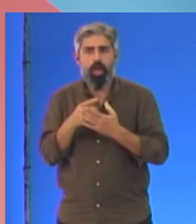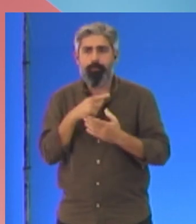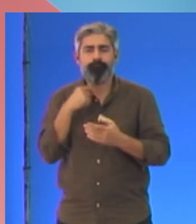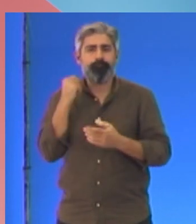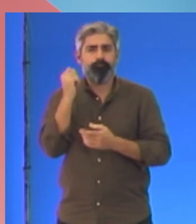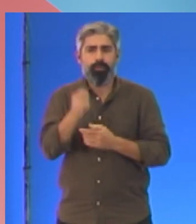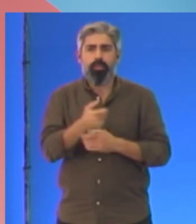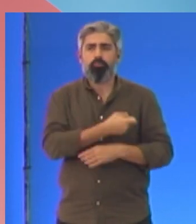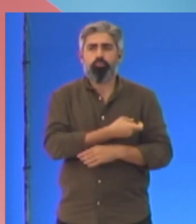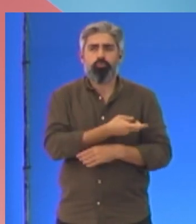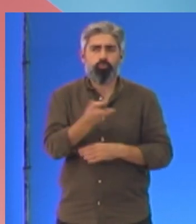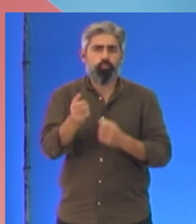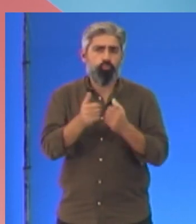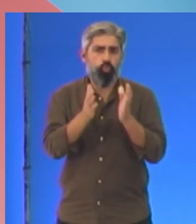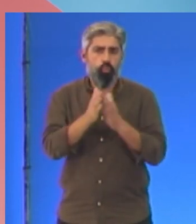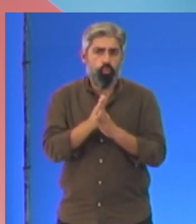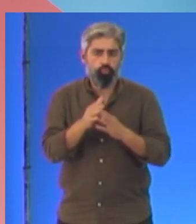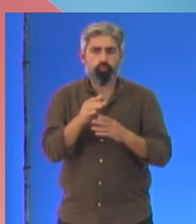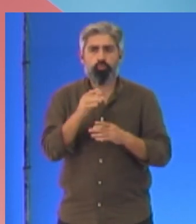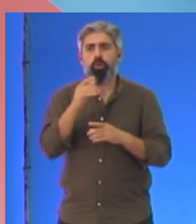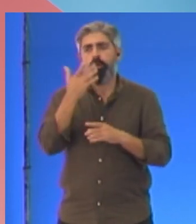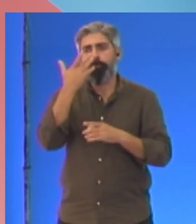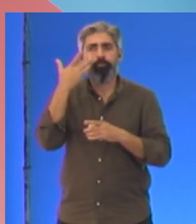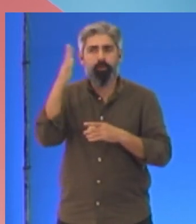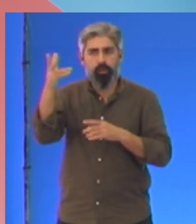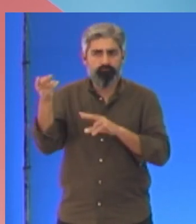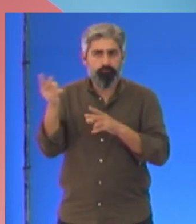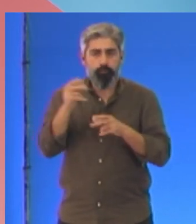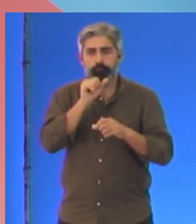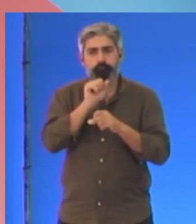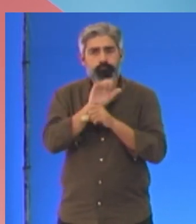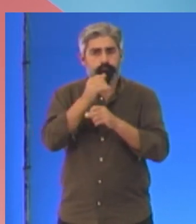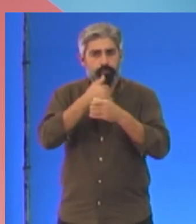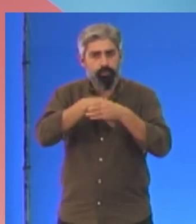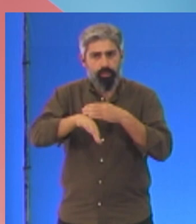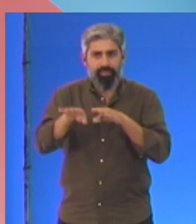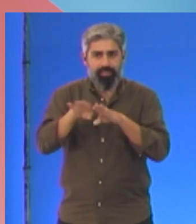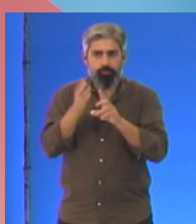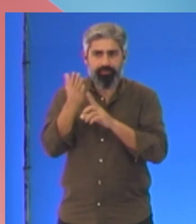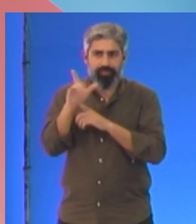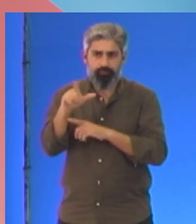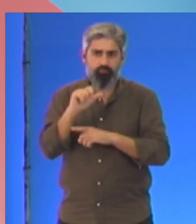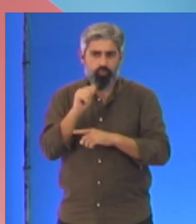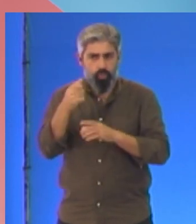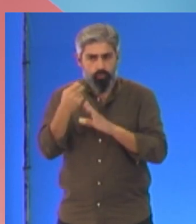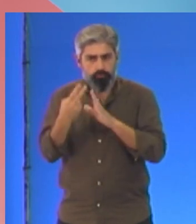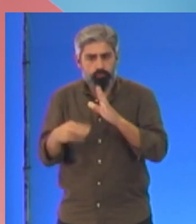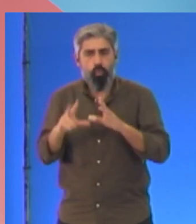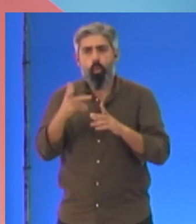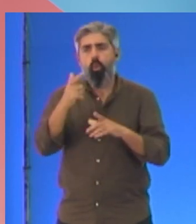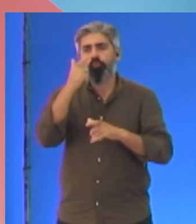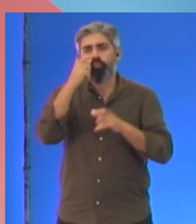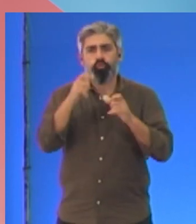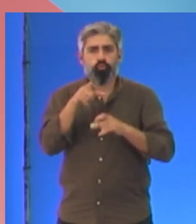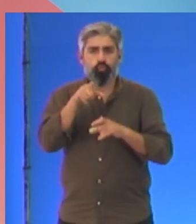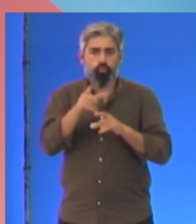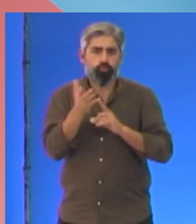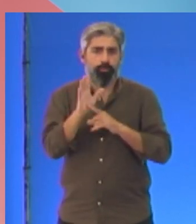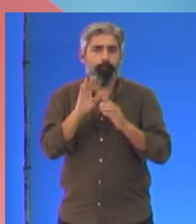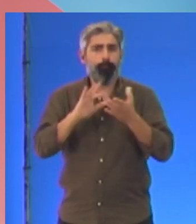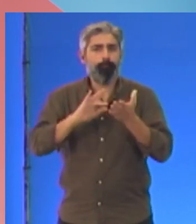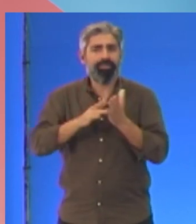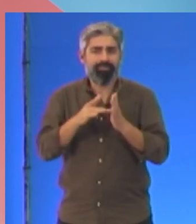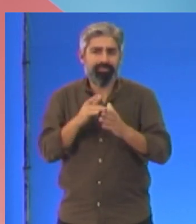Que manda os imigrantes morrerem nas águas do Mediterrâneo, como em Itália. Que manda morrer sem vacina à porta do hospital, como no